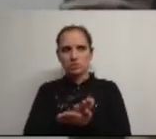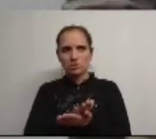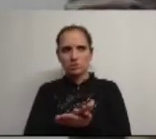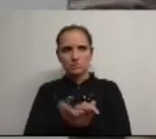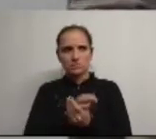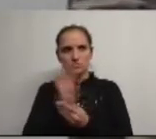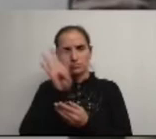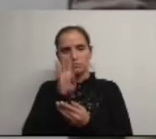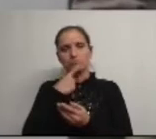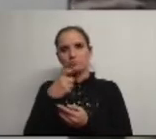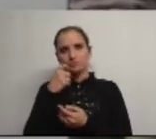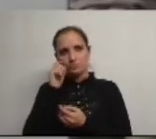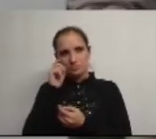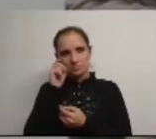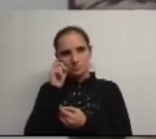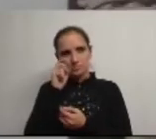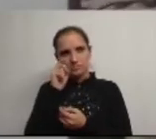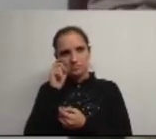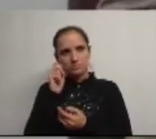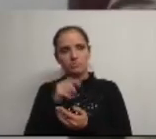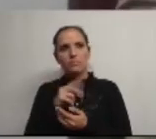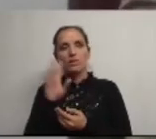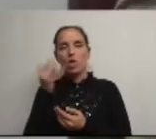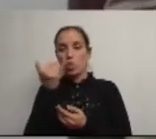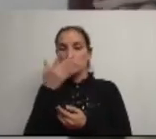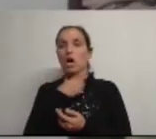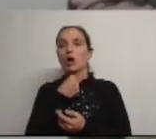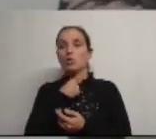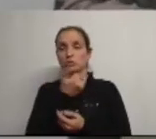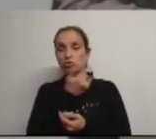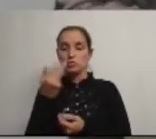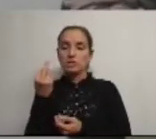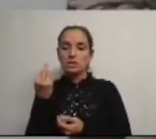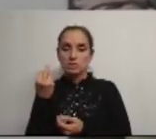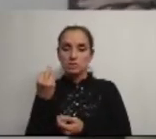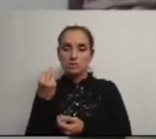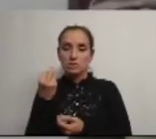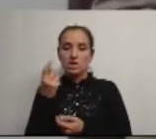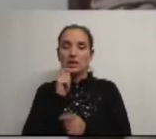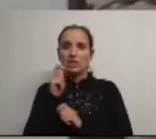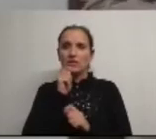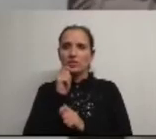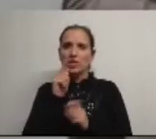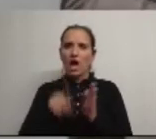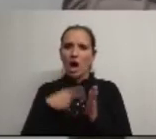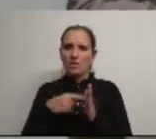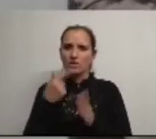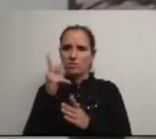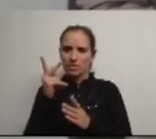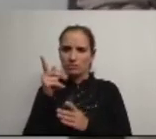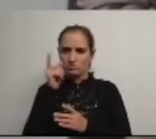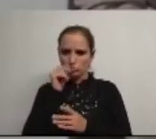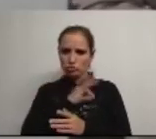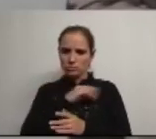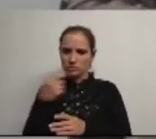quarta questão em 12 de agosto de 2013 em entrevista ao Agda TV Vossa